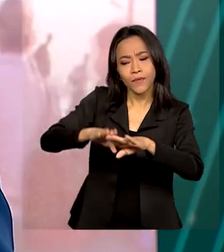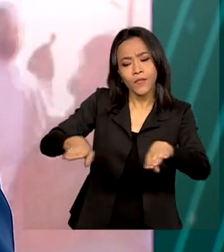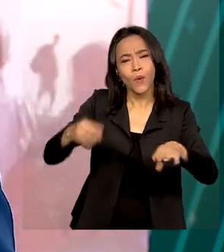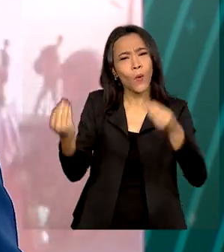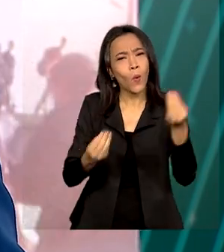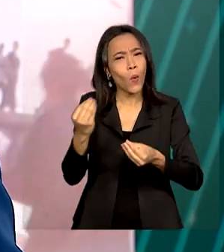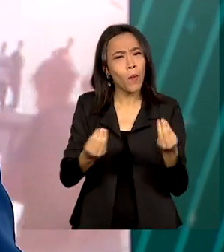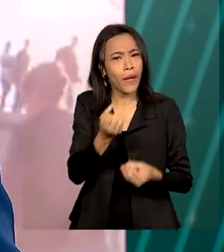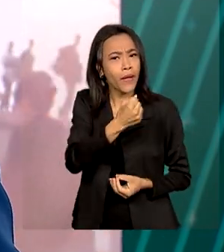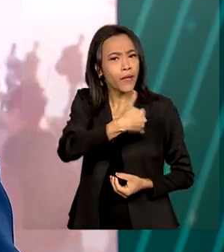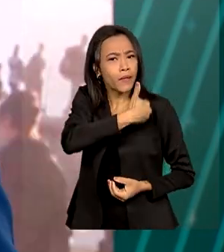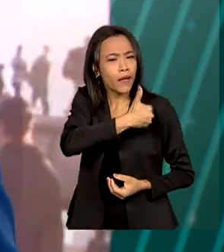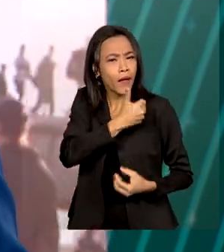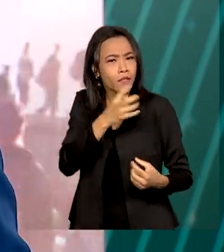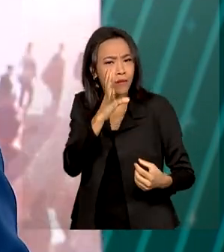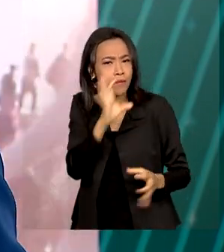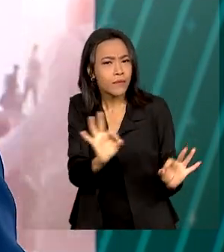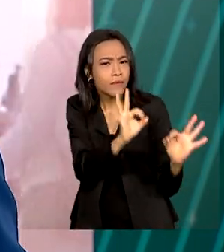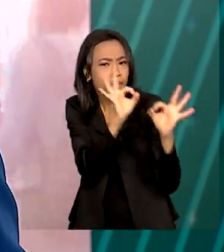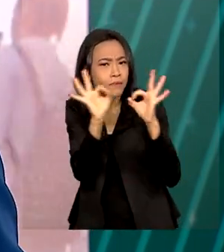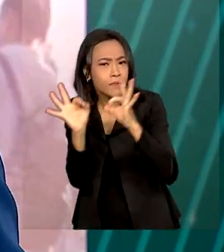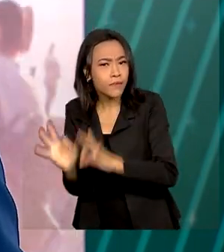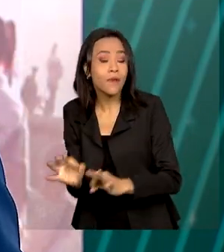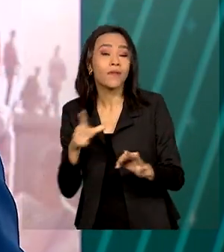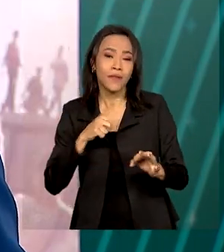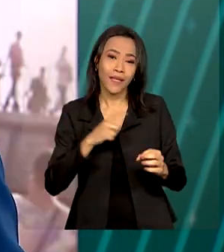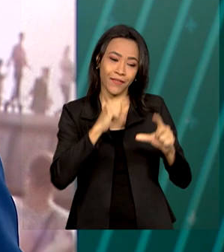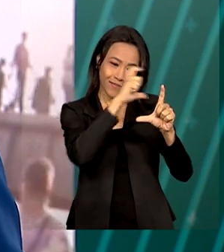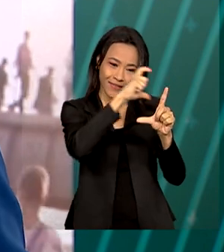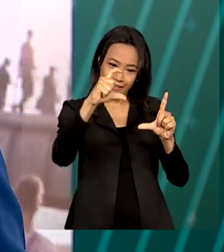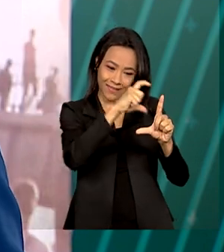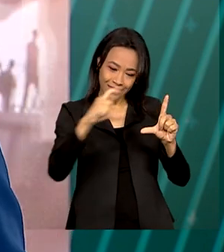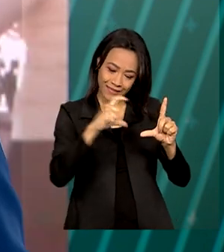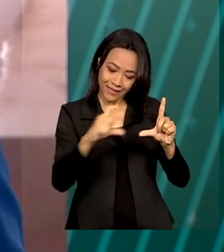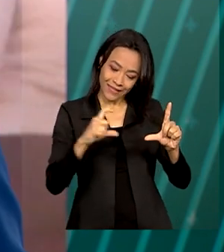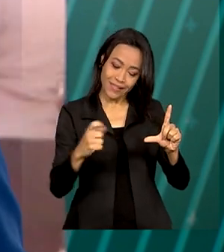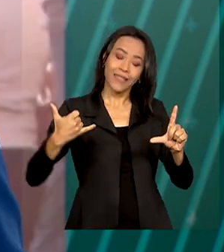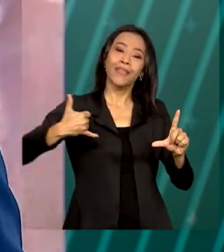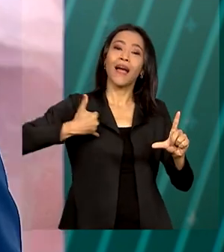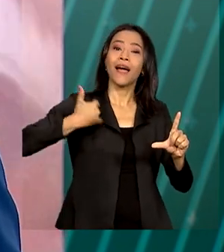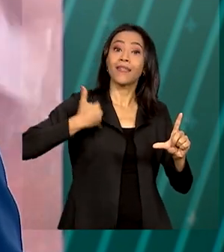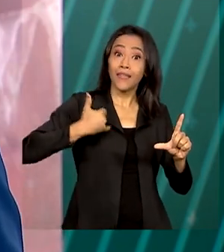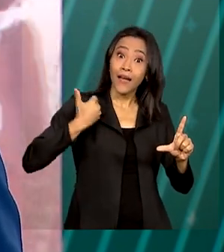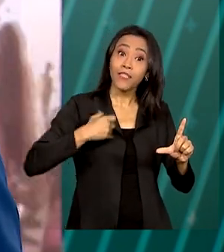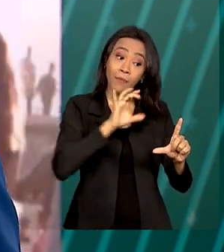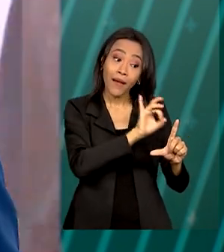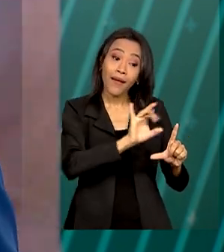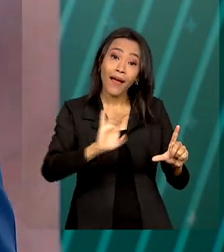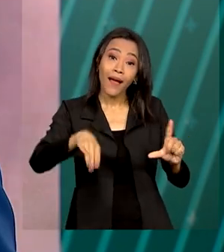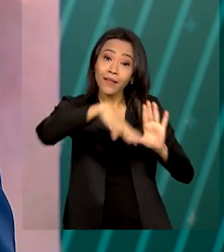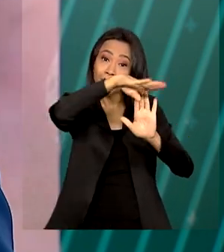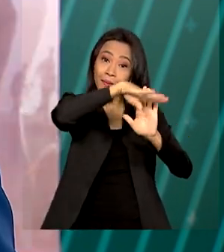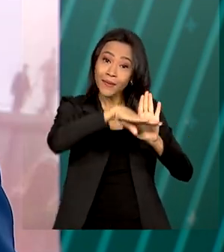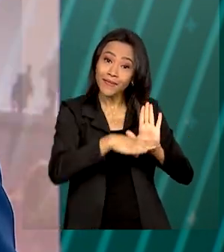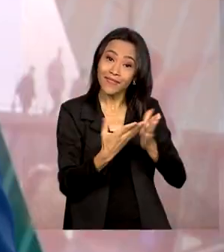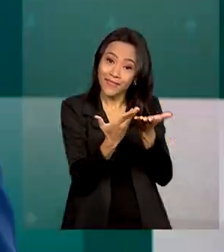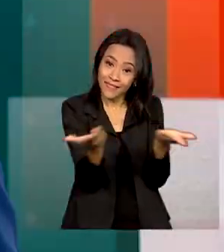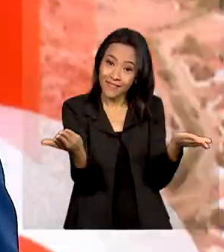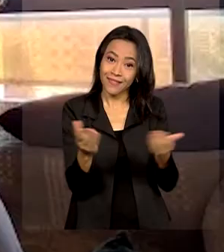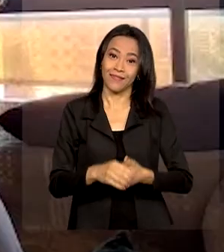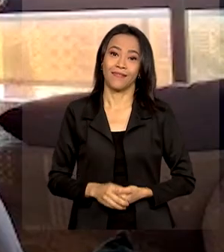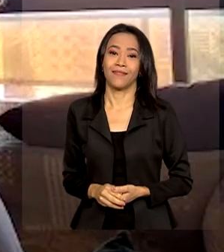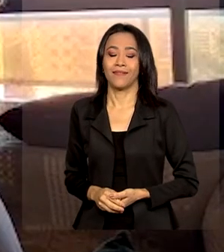indicativa. Para isso, foi lançado um gibi com selos que sugerem a idade mínima para cada produção audiovisual.